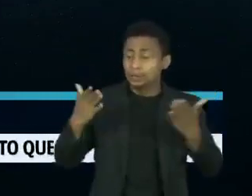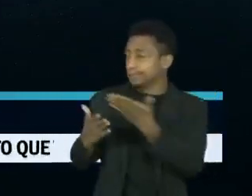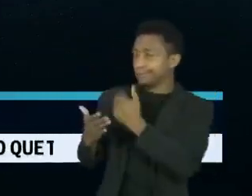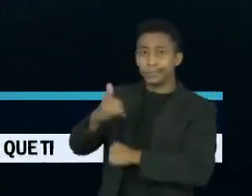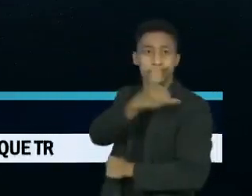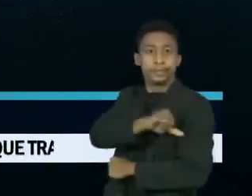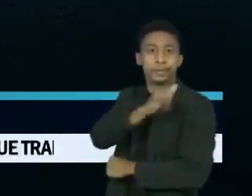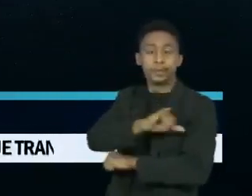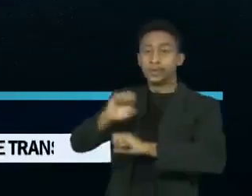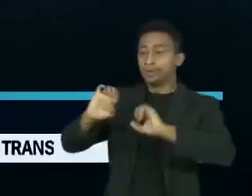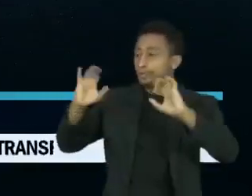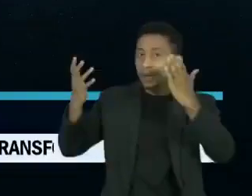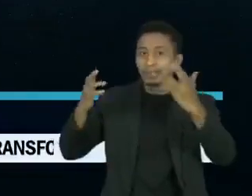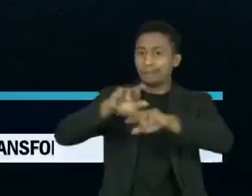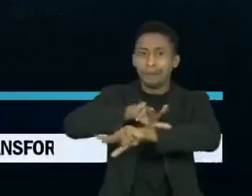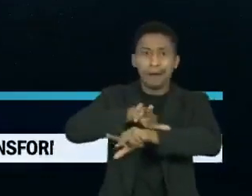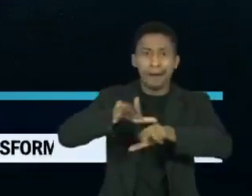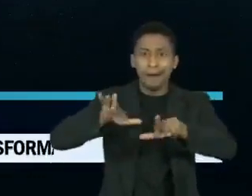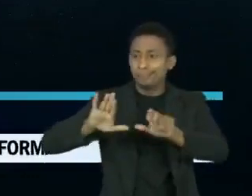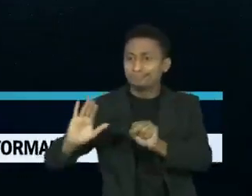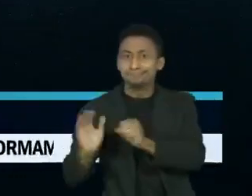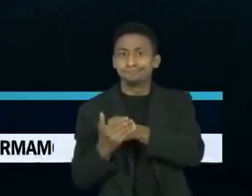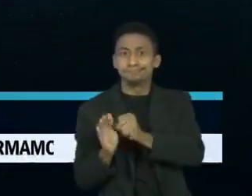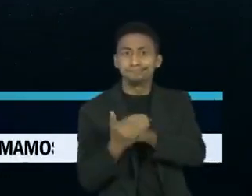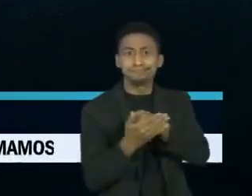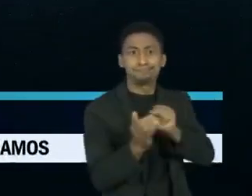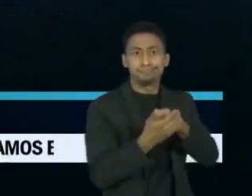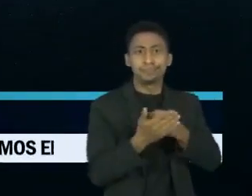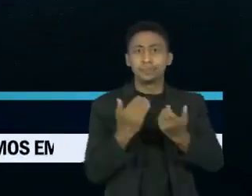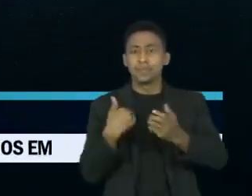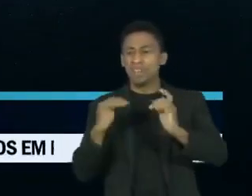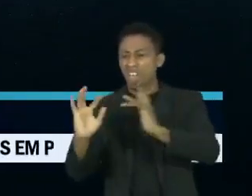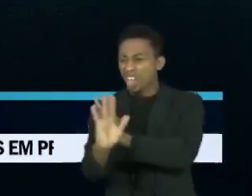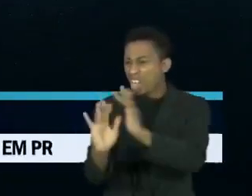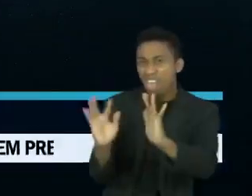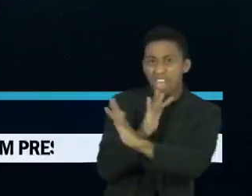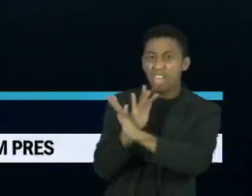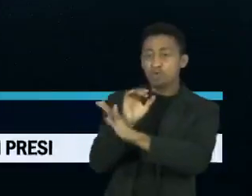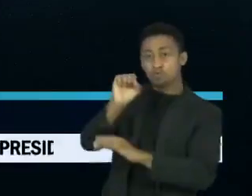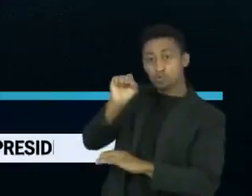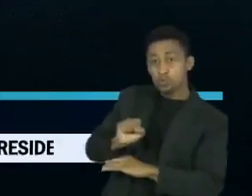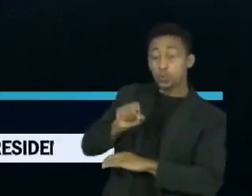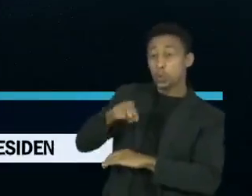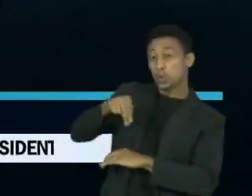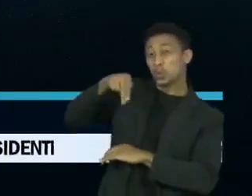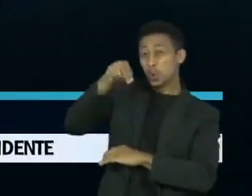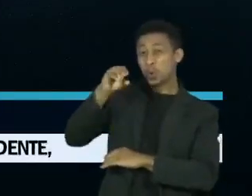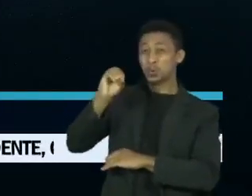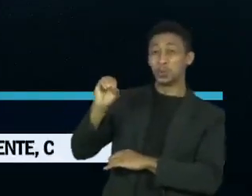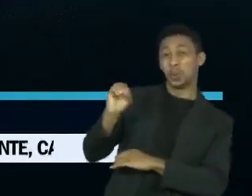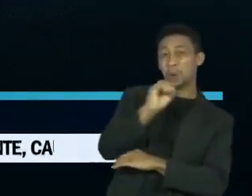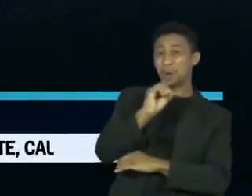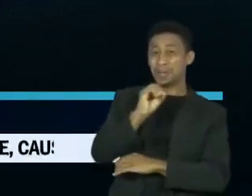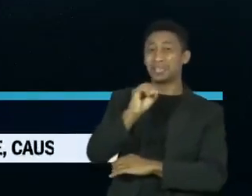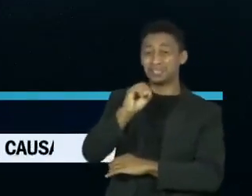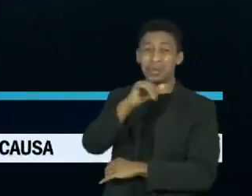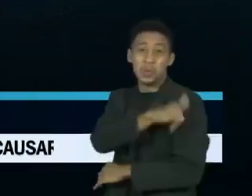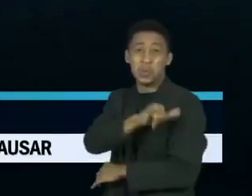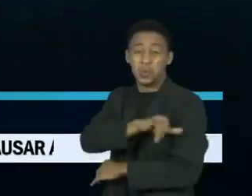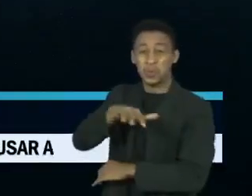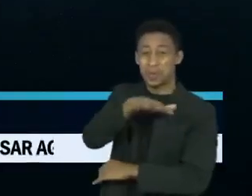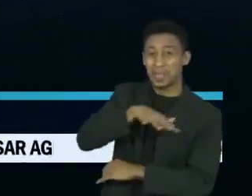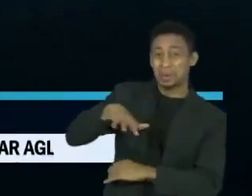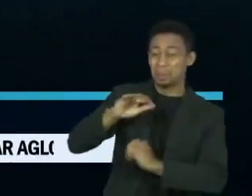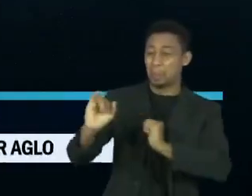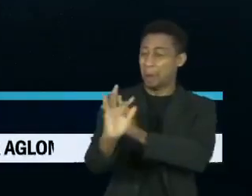de várias festas clandestinas. Foram registradas aglomerações na zona sul, norte e oeste da cidade. Centenas de pessoas sem